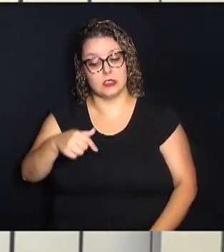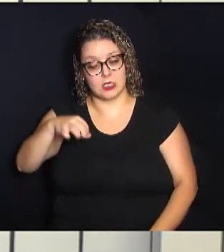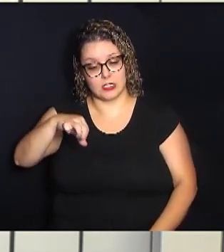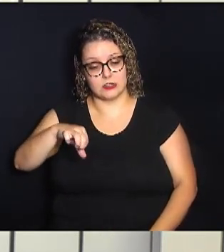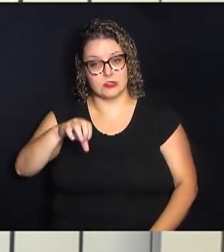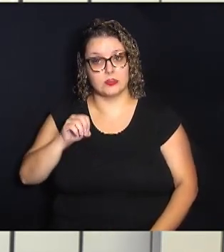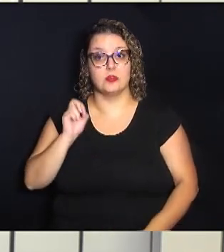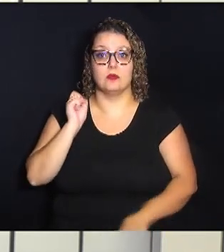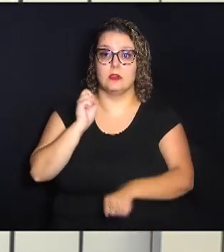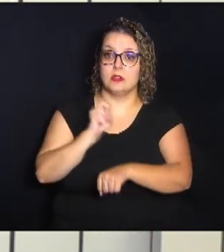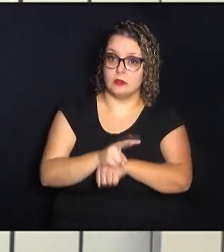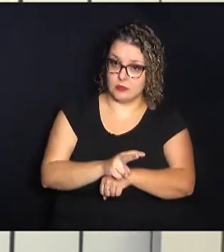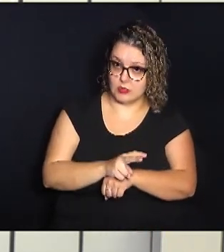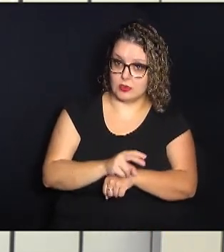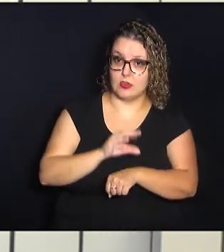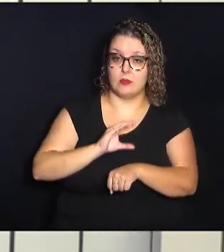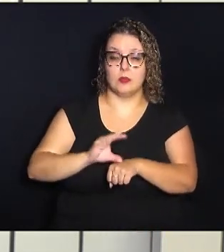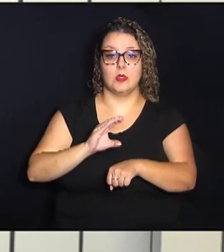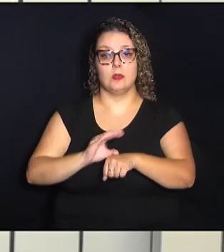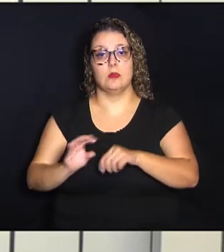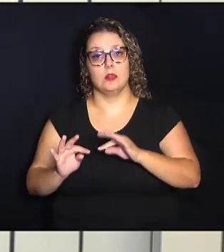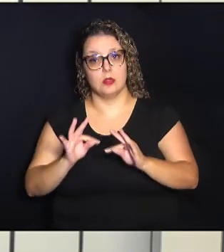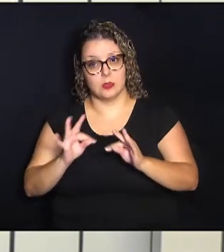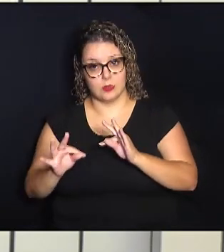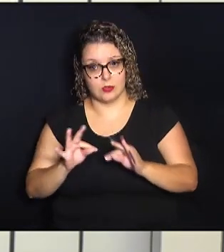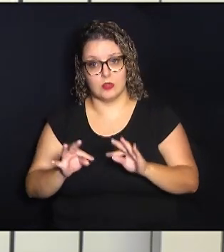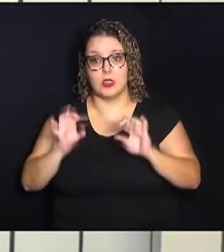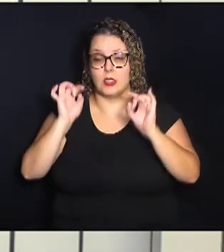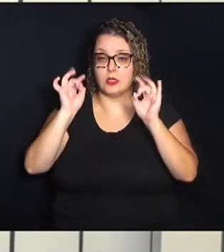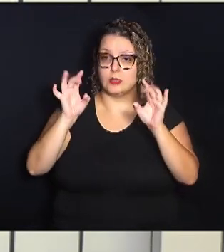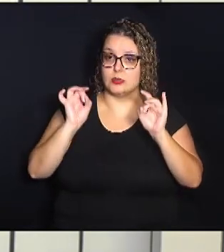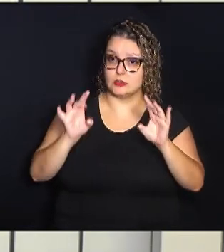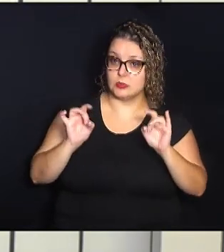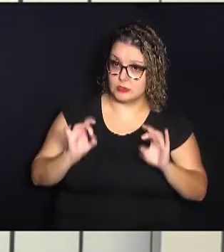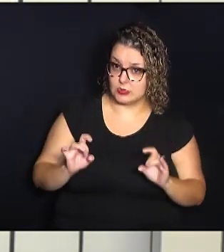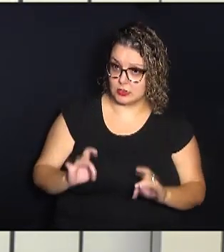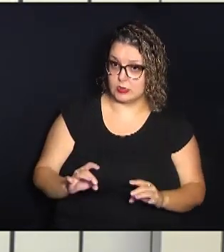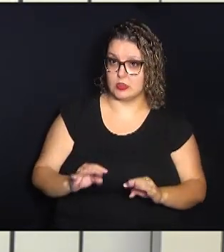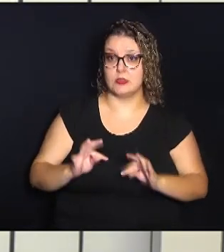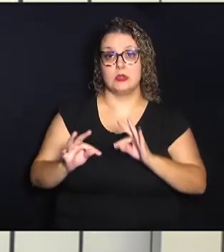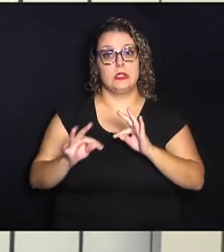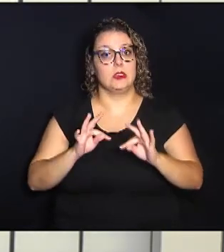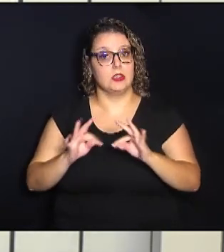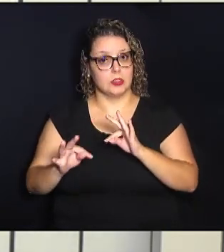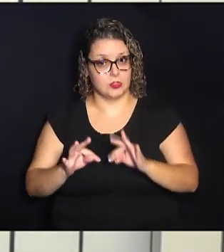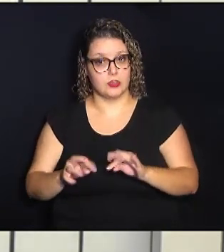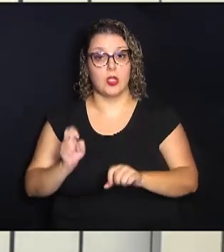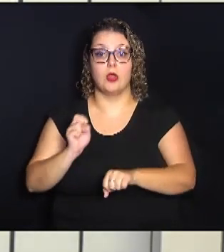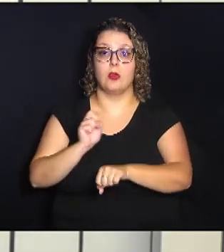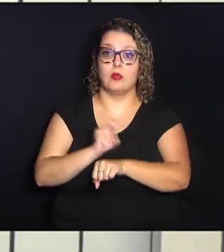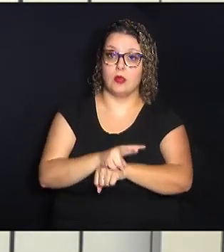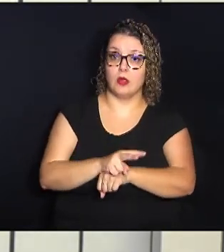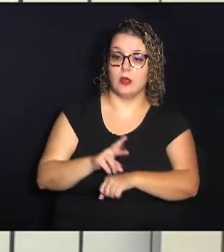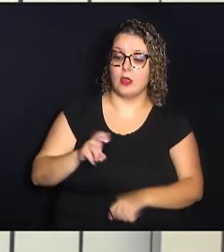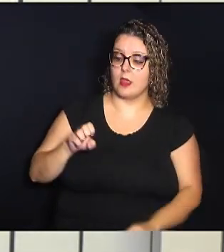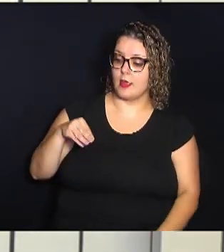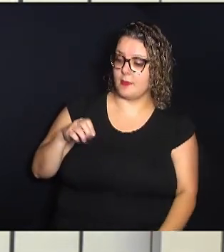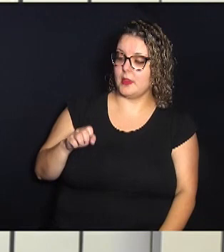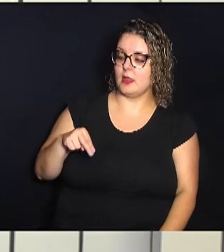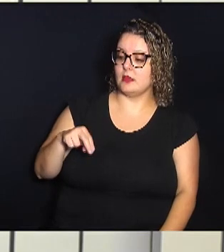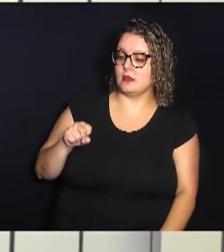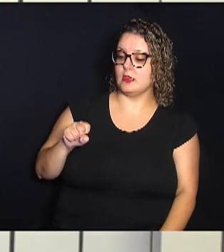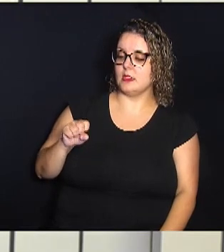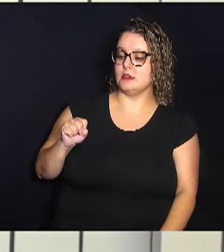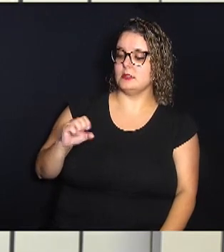vagas para cursos técnicos, especializações técnicas e vagas remanescentes de